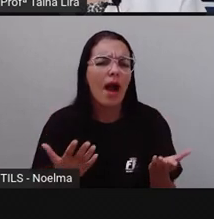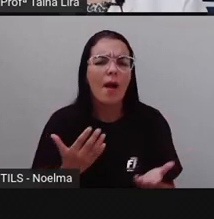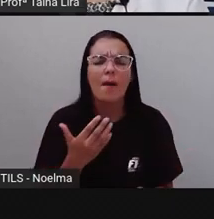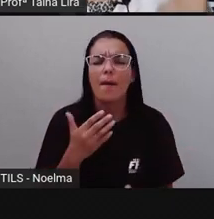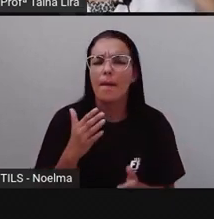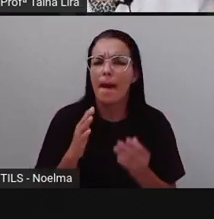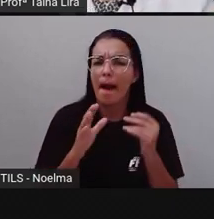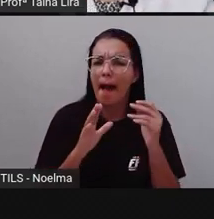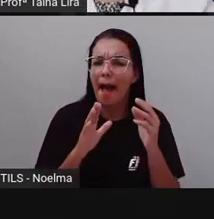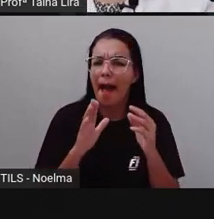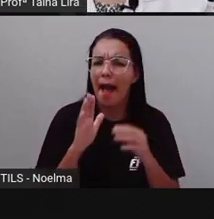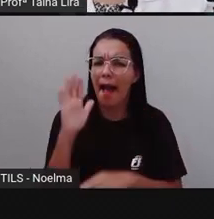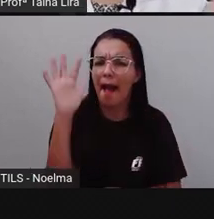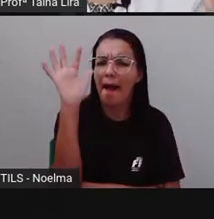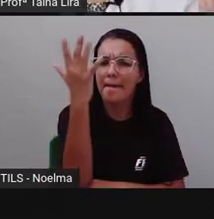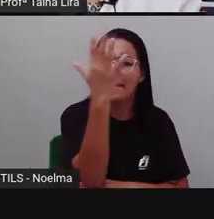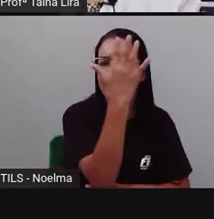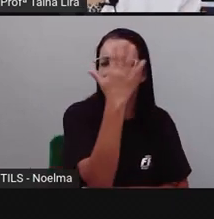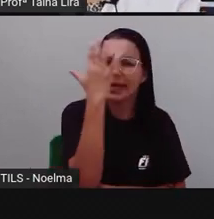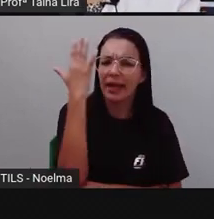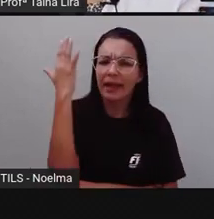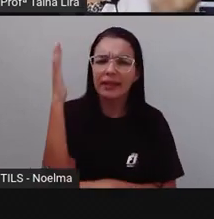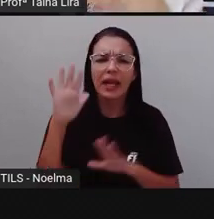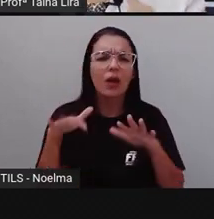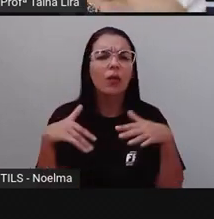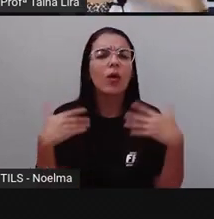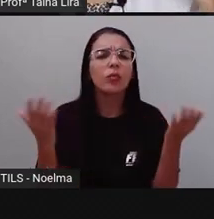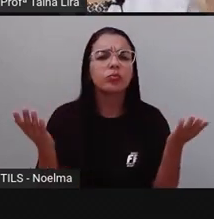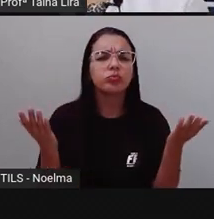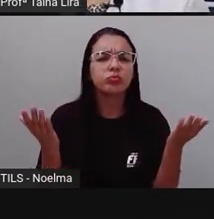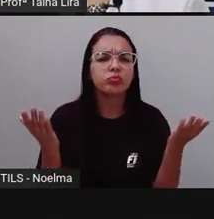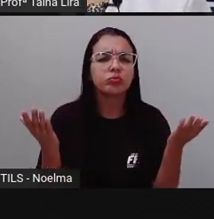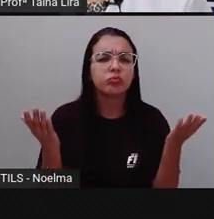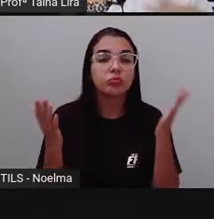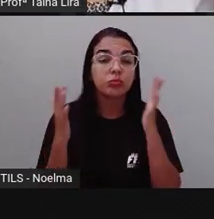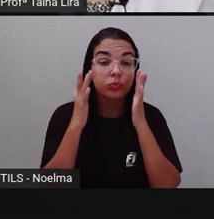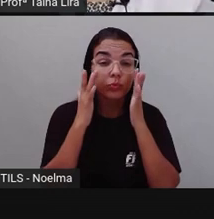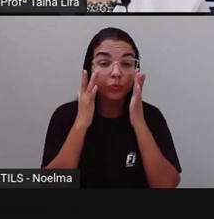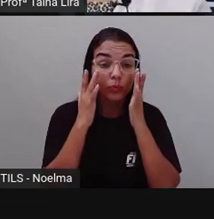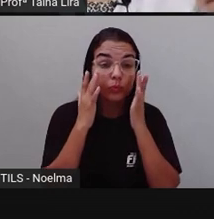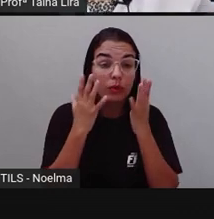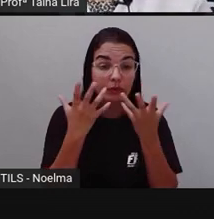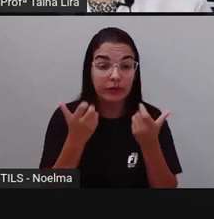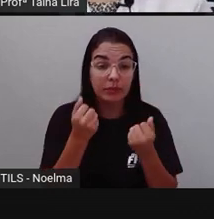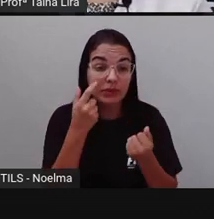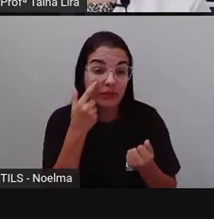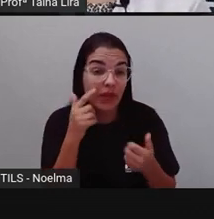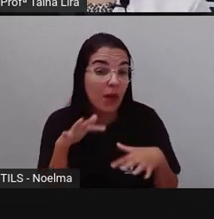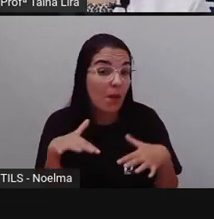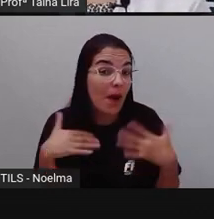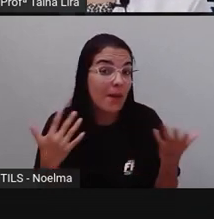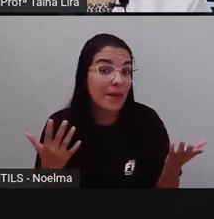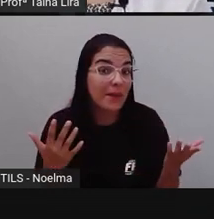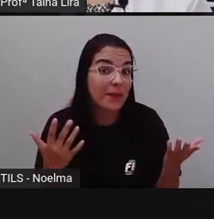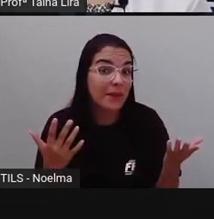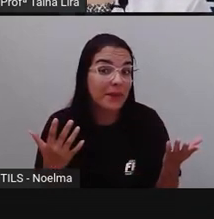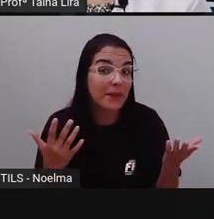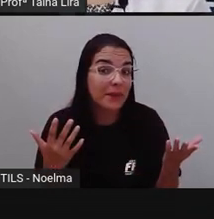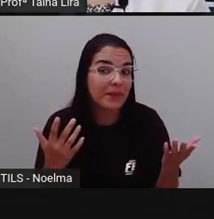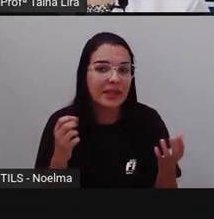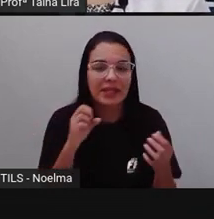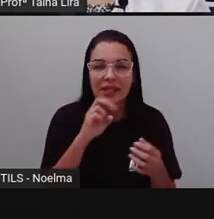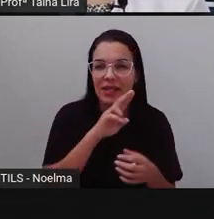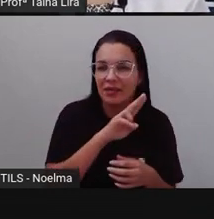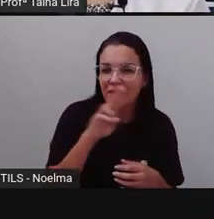Ele está ali representando a altura, Né? Da planta mais baixa, Vamos descobrir de qual planta é? Então, Quando nós lemos aqui,